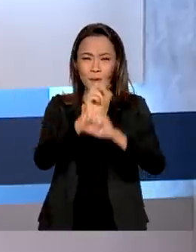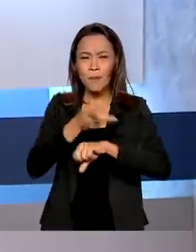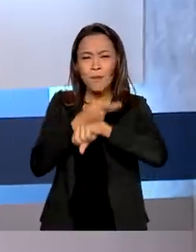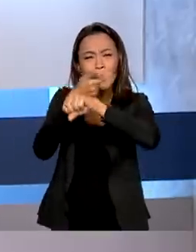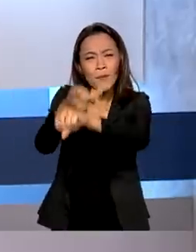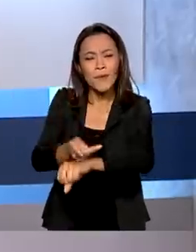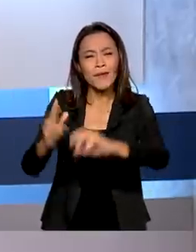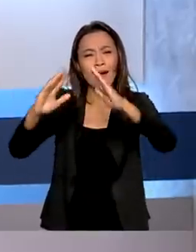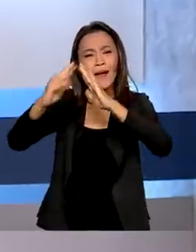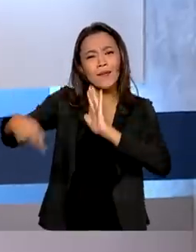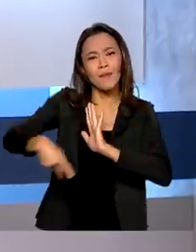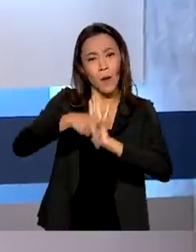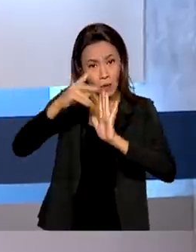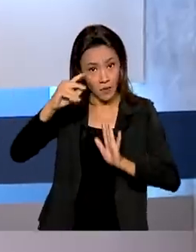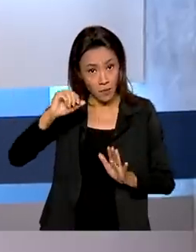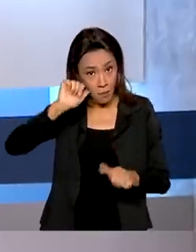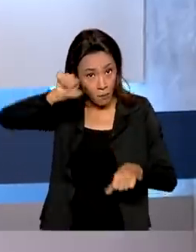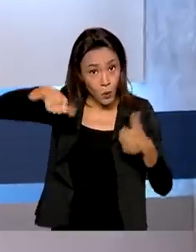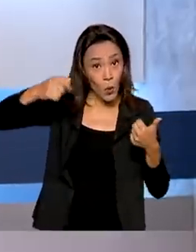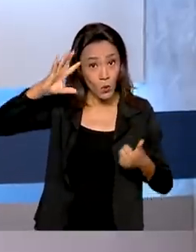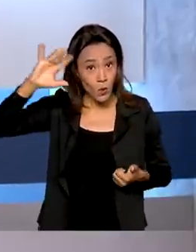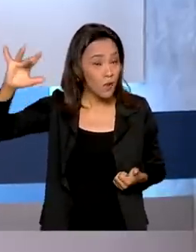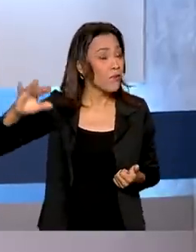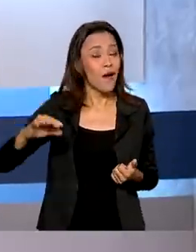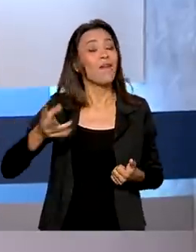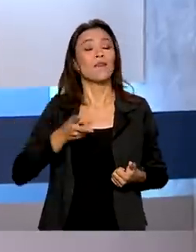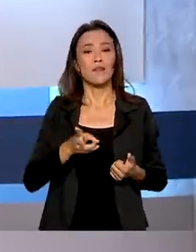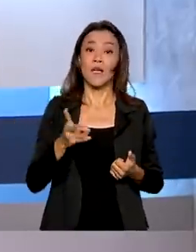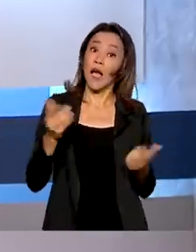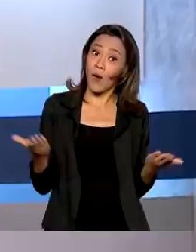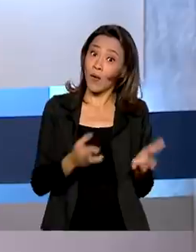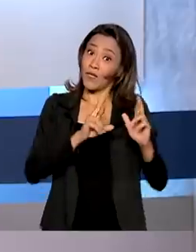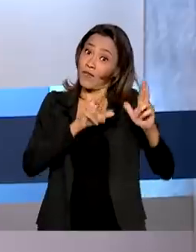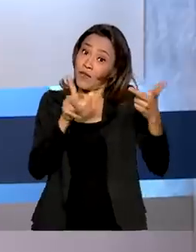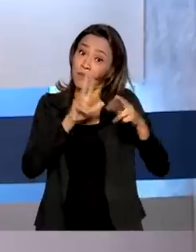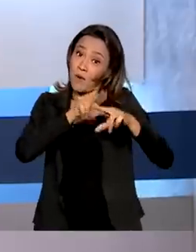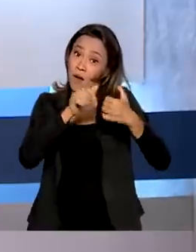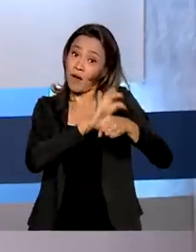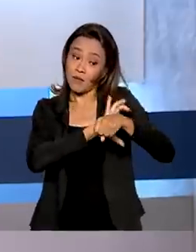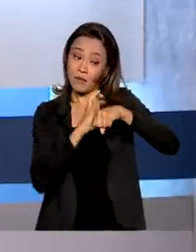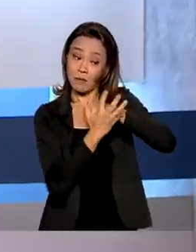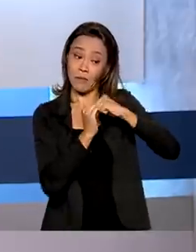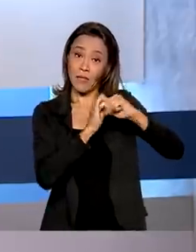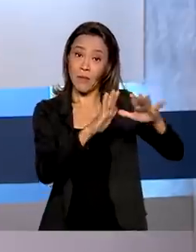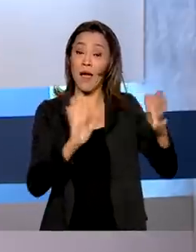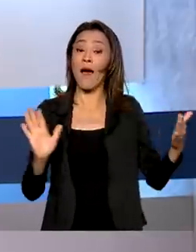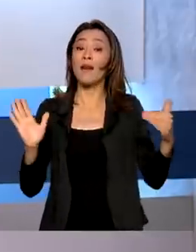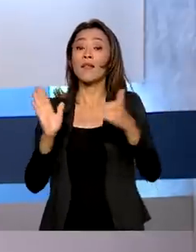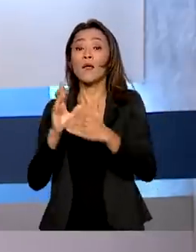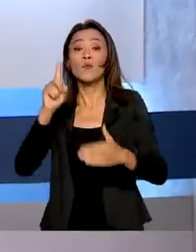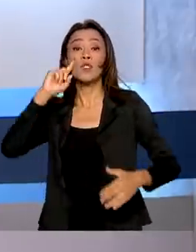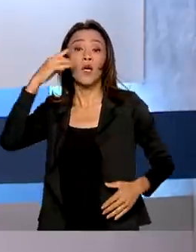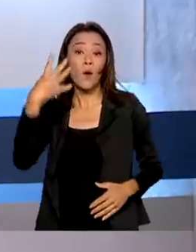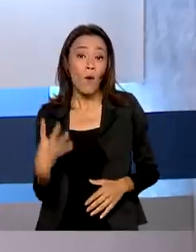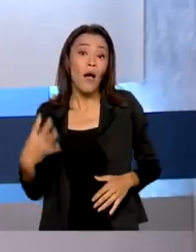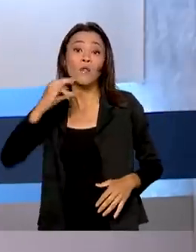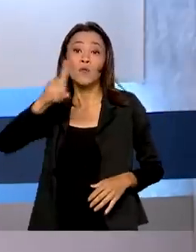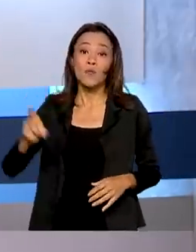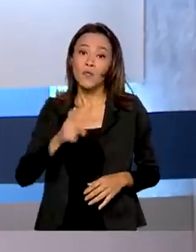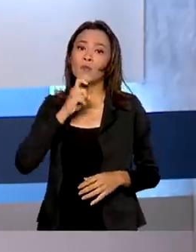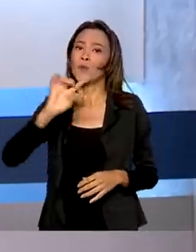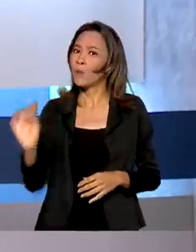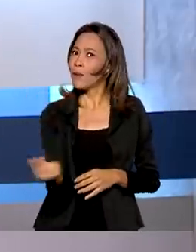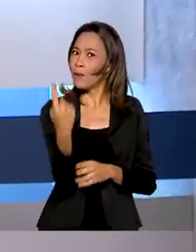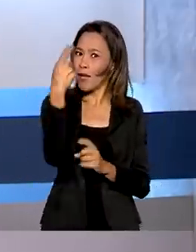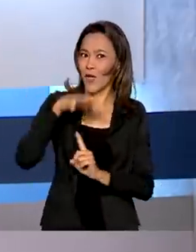O sonho não mudou, mas como a realidade está diferente por conta da pandemia, a Caixa realiza até 4 de julho o primeiro feirão digital